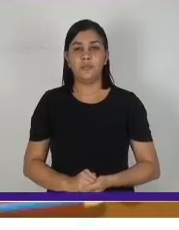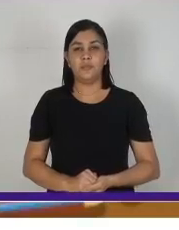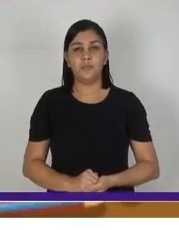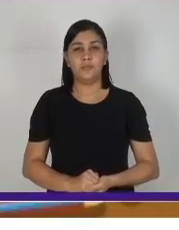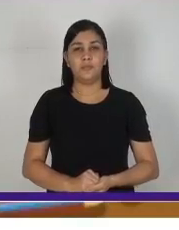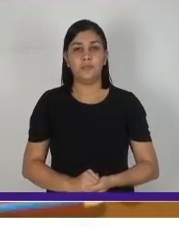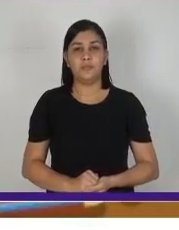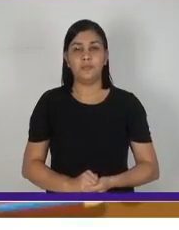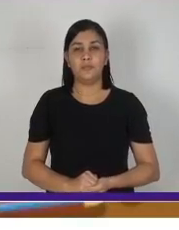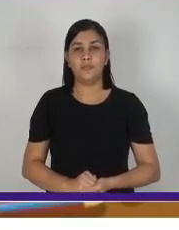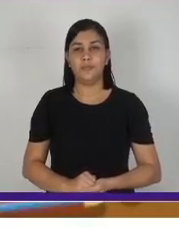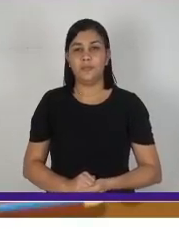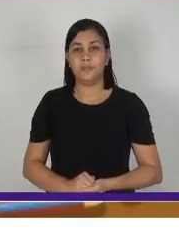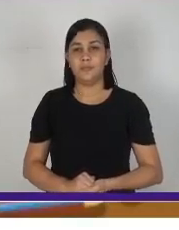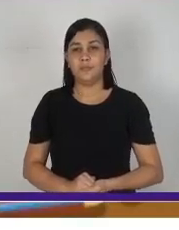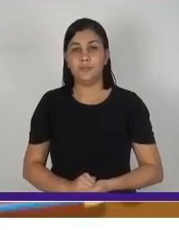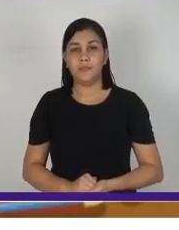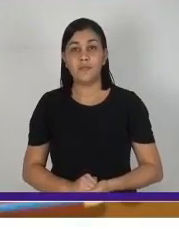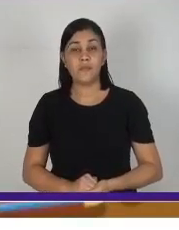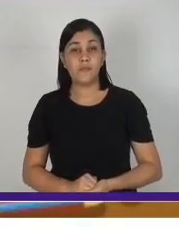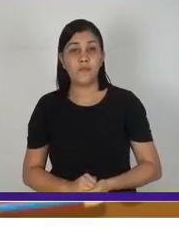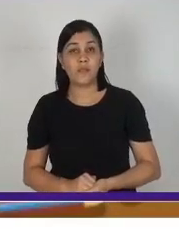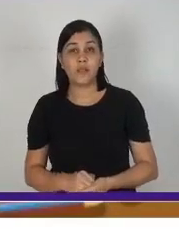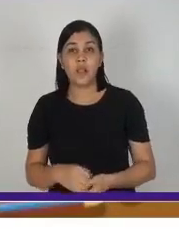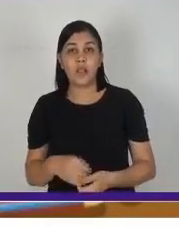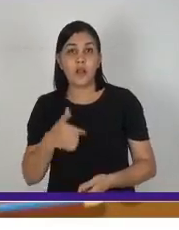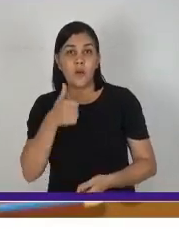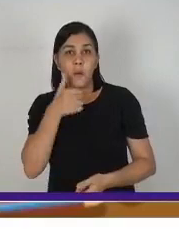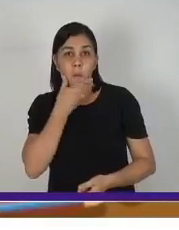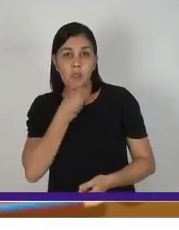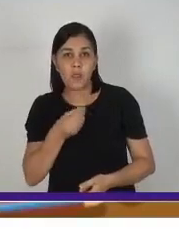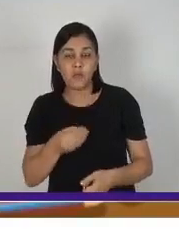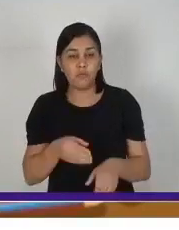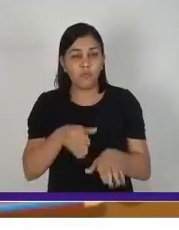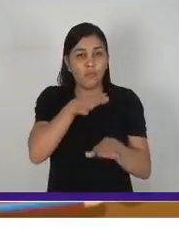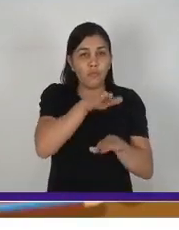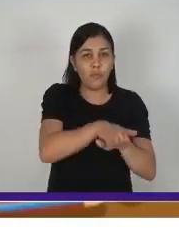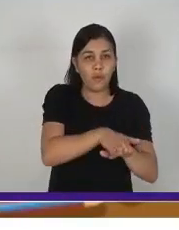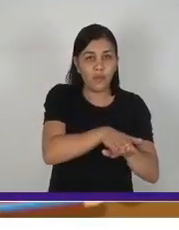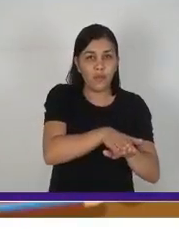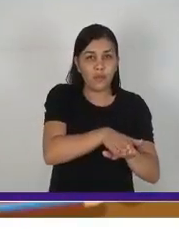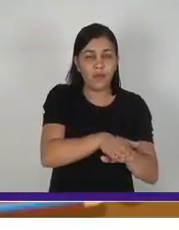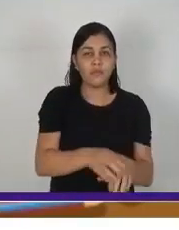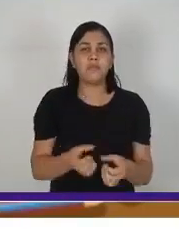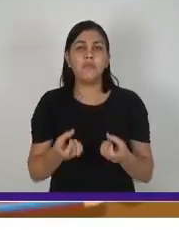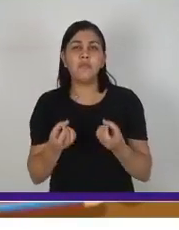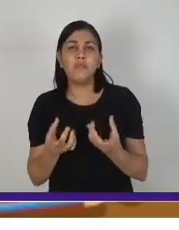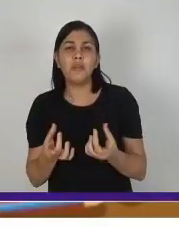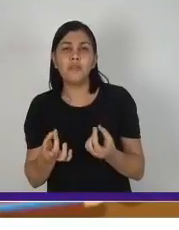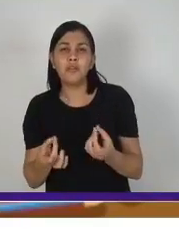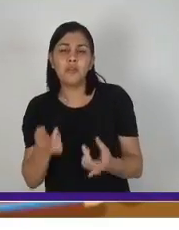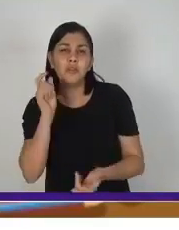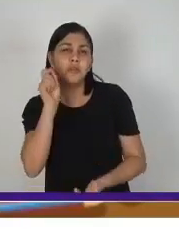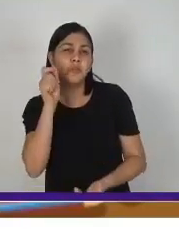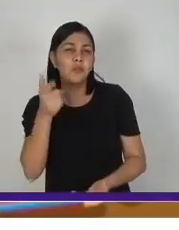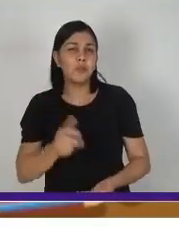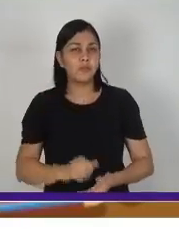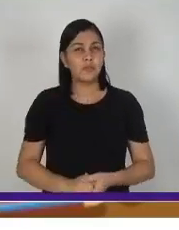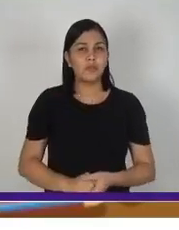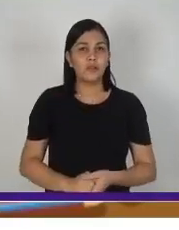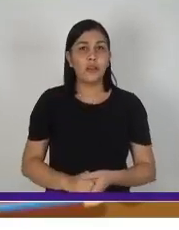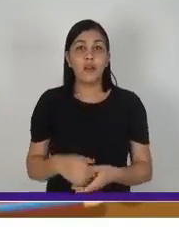O Lift aperta o botão. O que ele vai vender? Um kiwi.